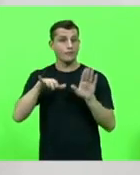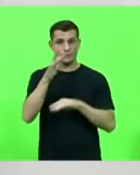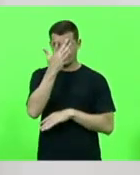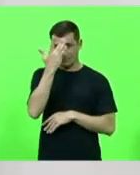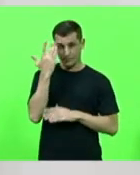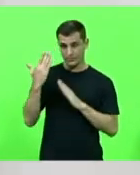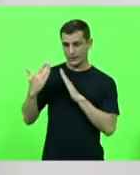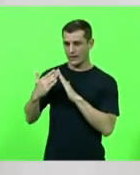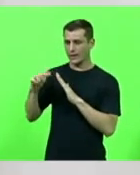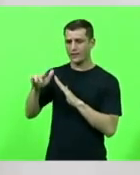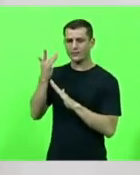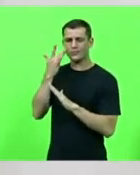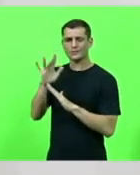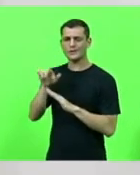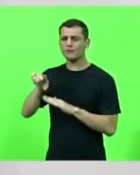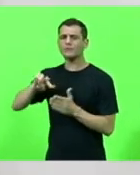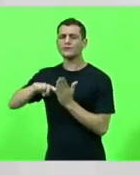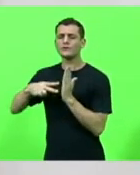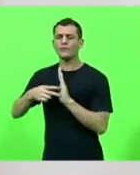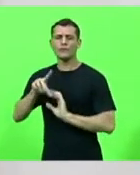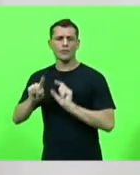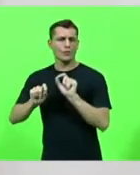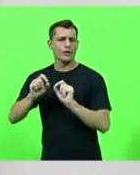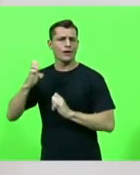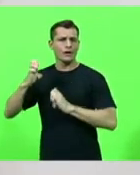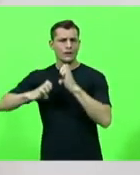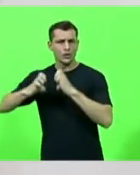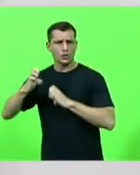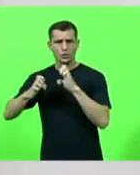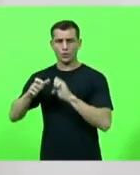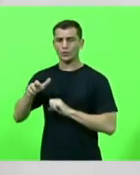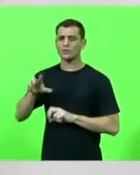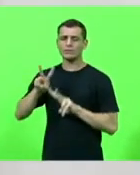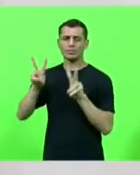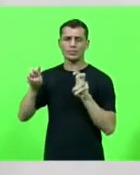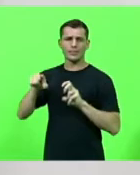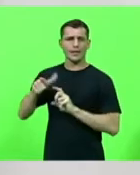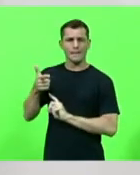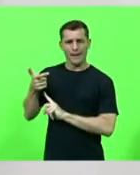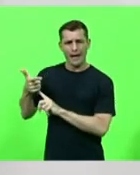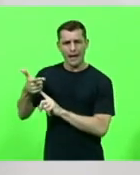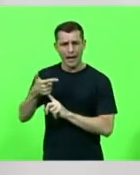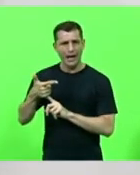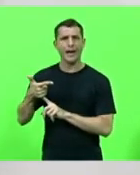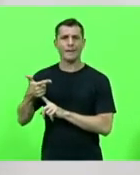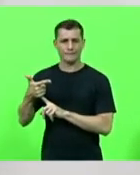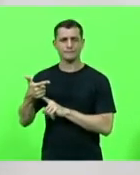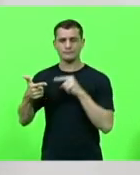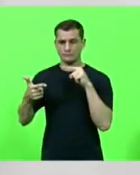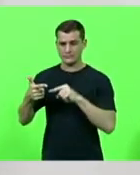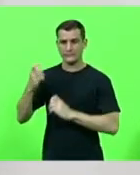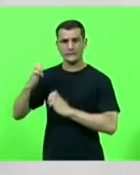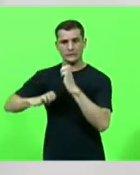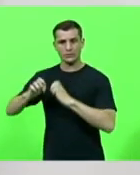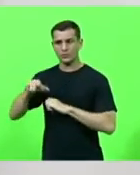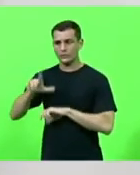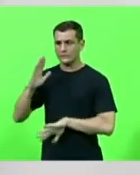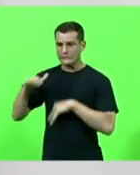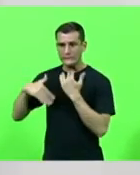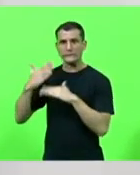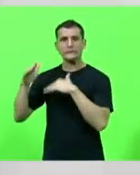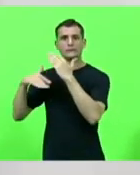significa a indústria bélica brasileira a indústria que desenvolve produtos